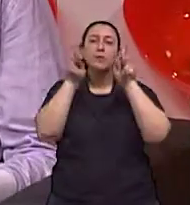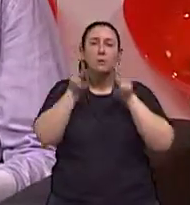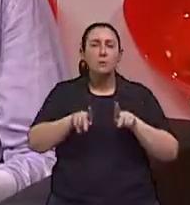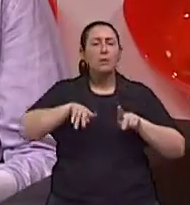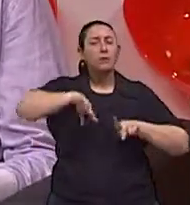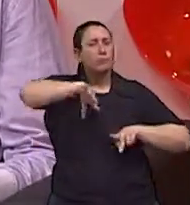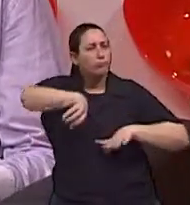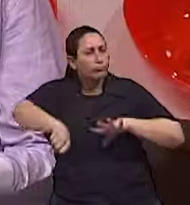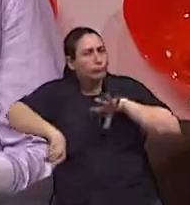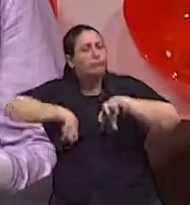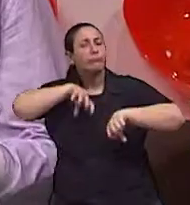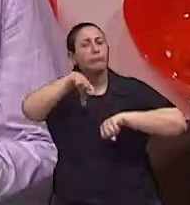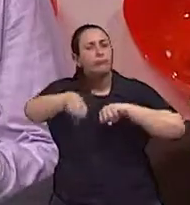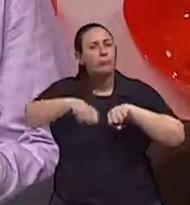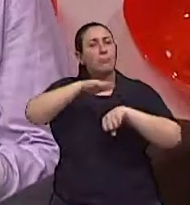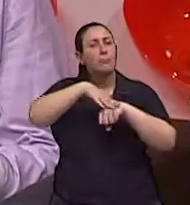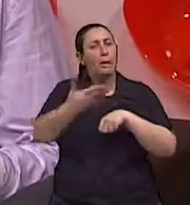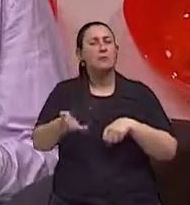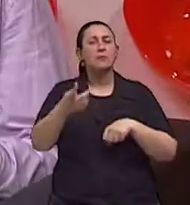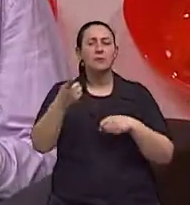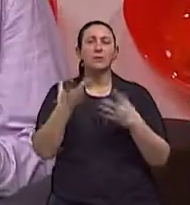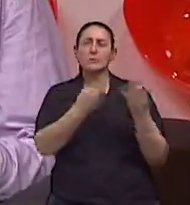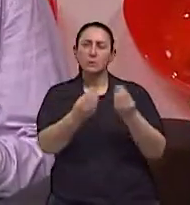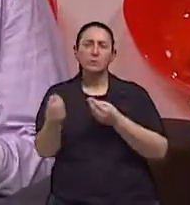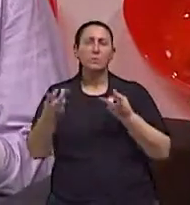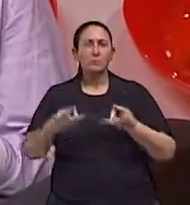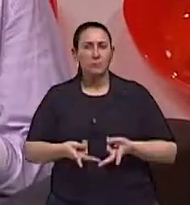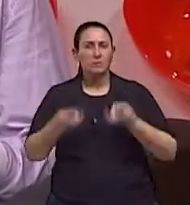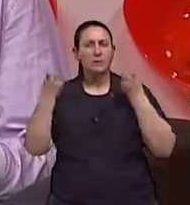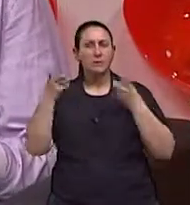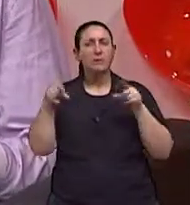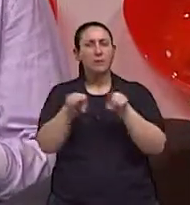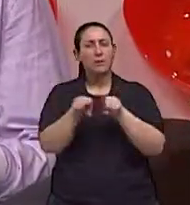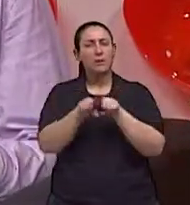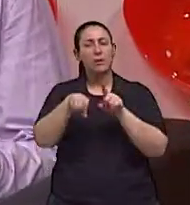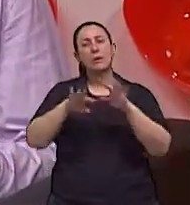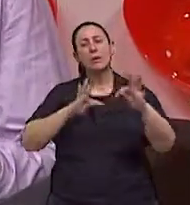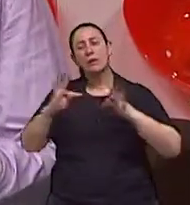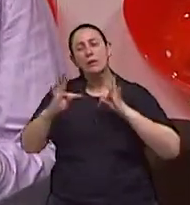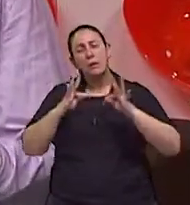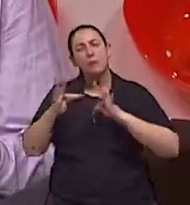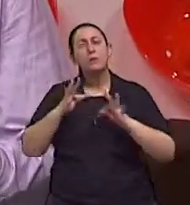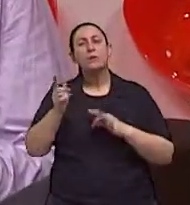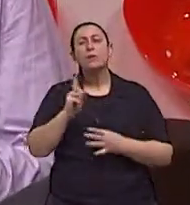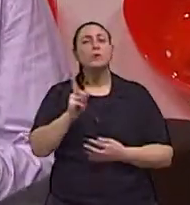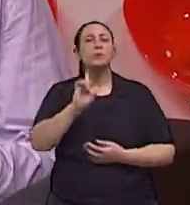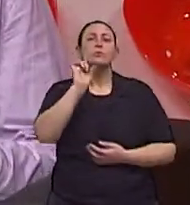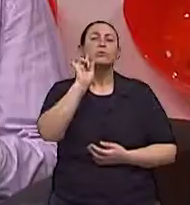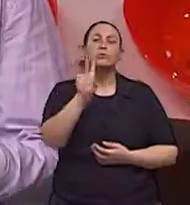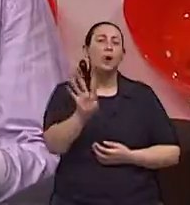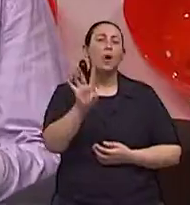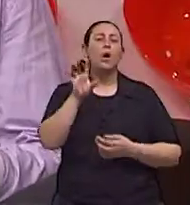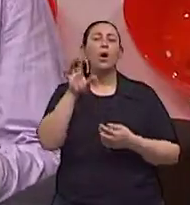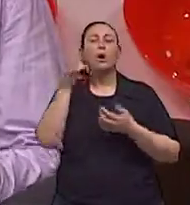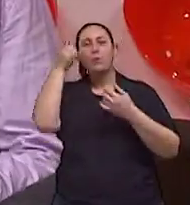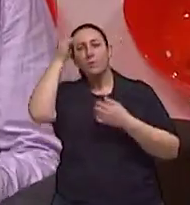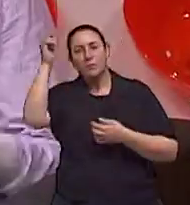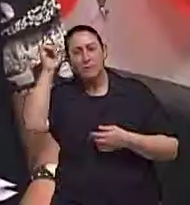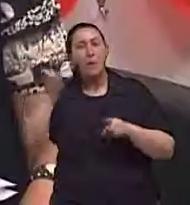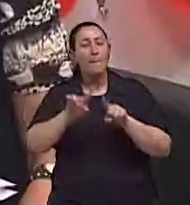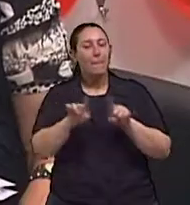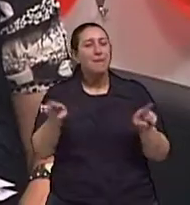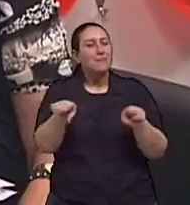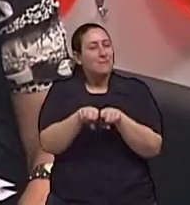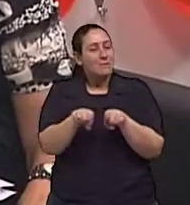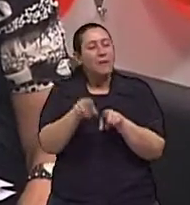mais e isso já se percebe, por exemplo inclusive nos tratamentos Não só na prevenção e tratamentos as pessoas que têm fé já se sabe